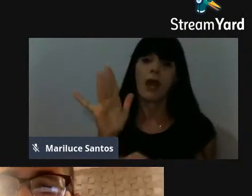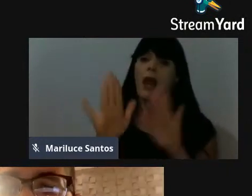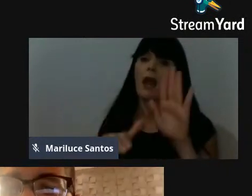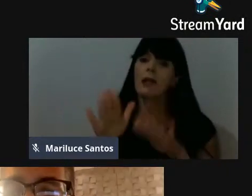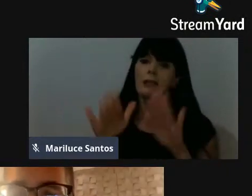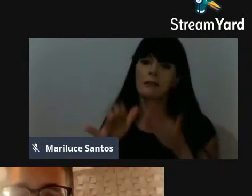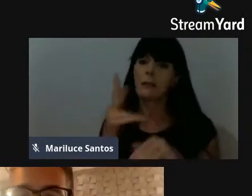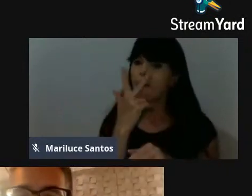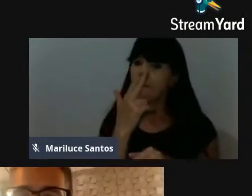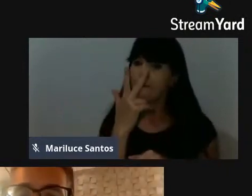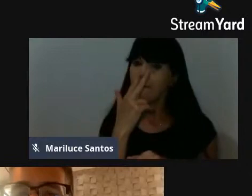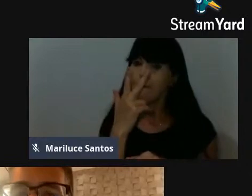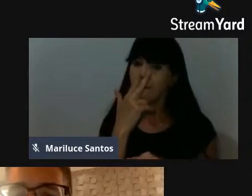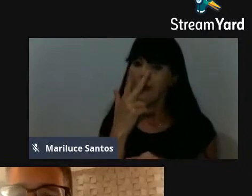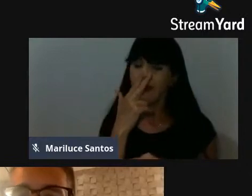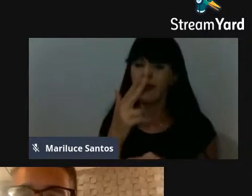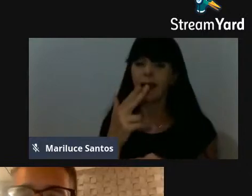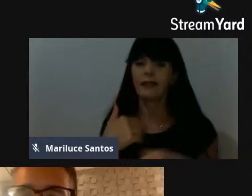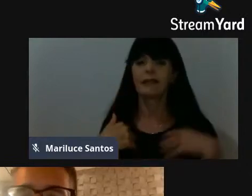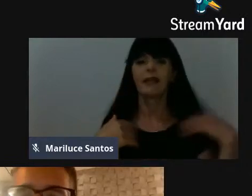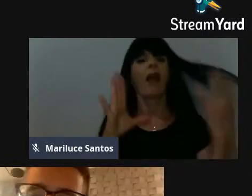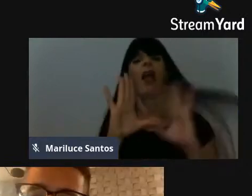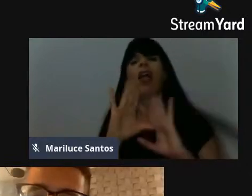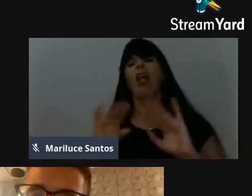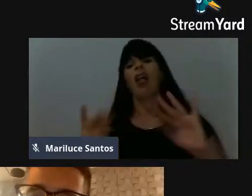um relaxamento global